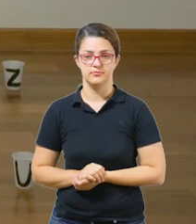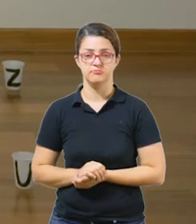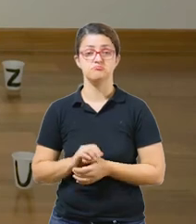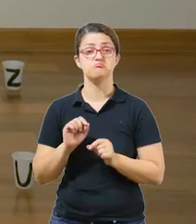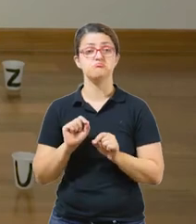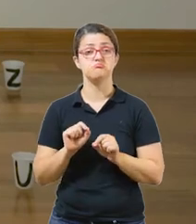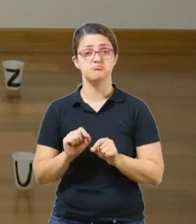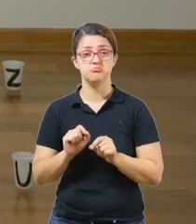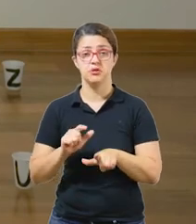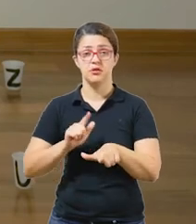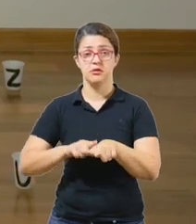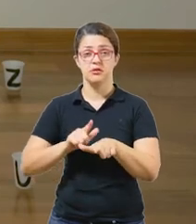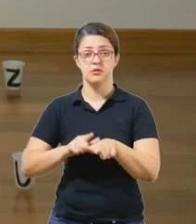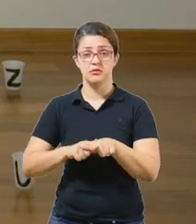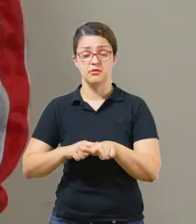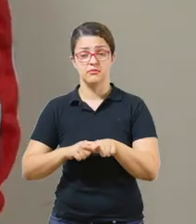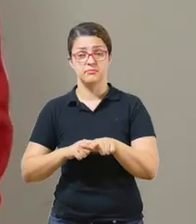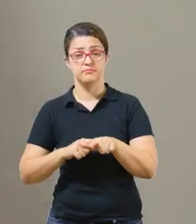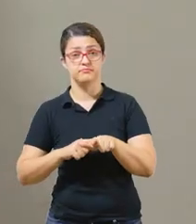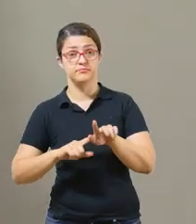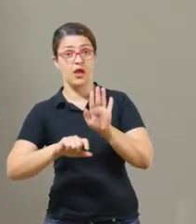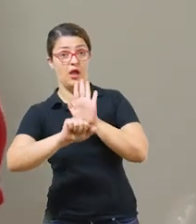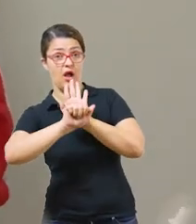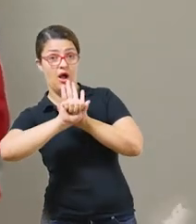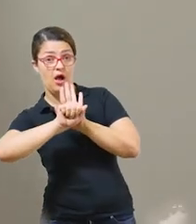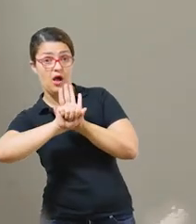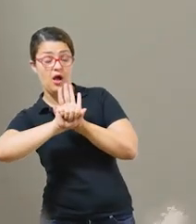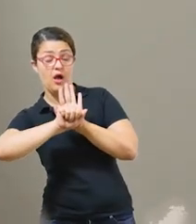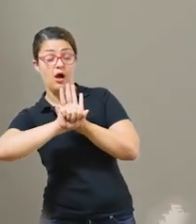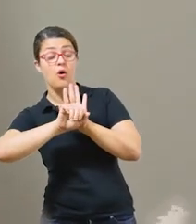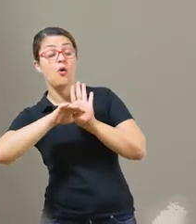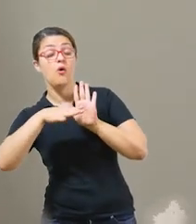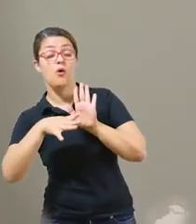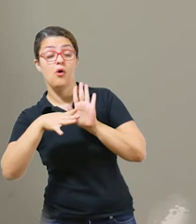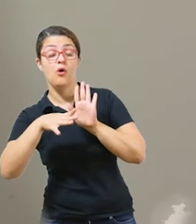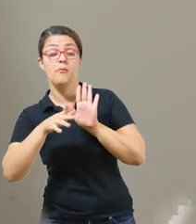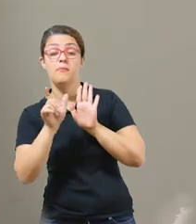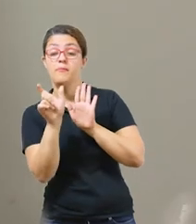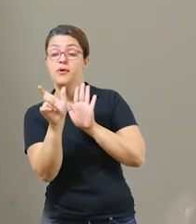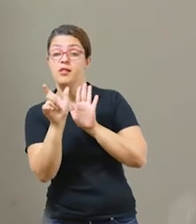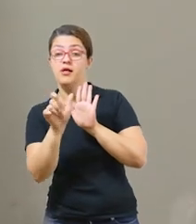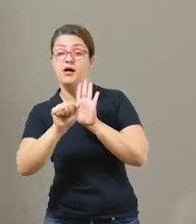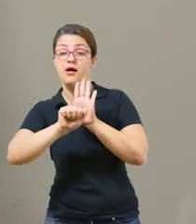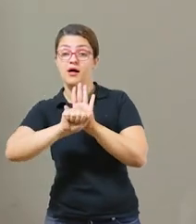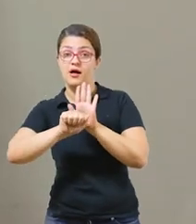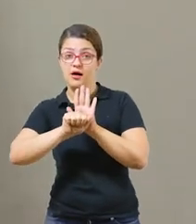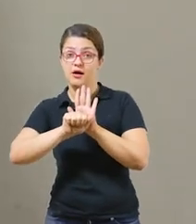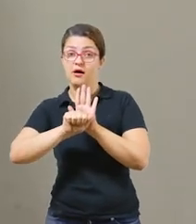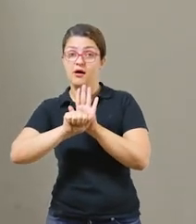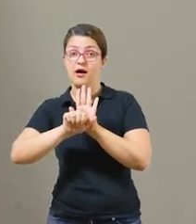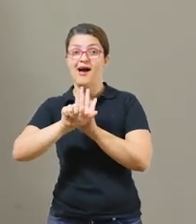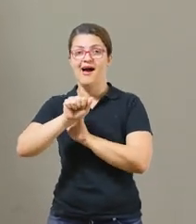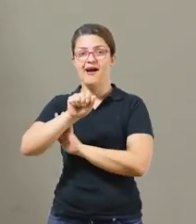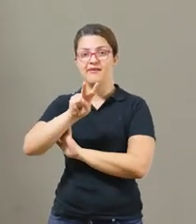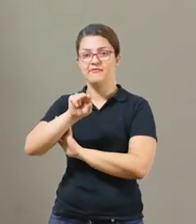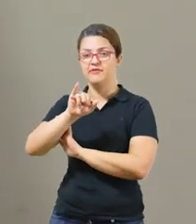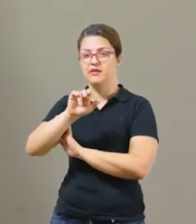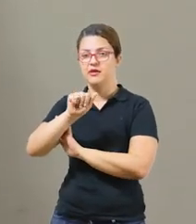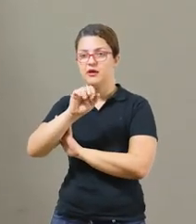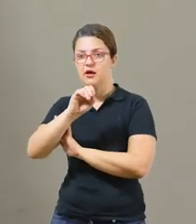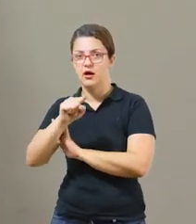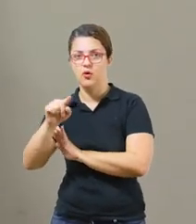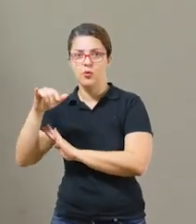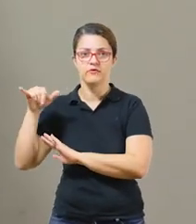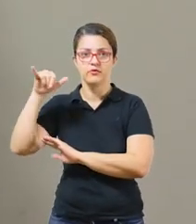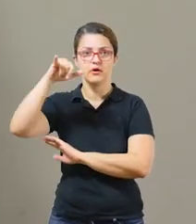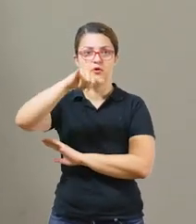Que letrinha é essa daqui? A. Fala para mim uma palavra que comece com A. Avião. Avião. Muito bem.